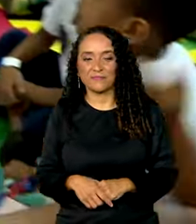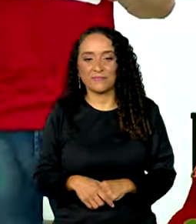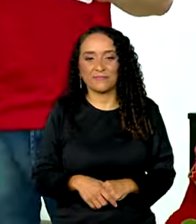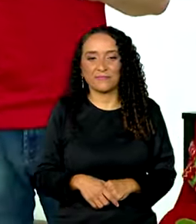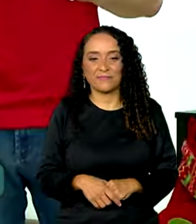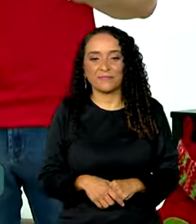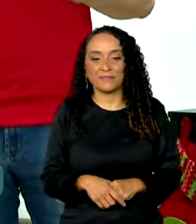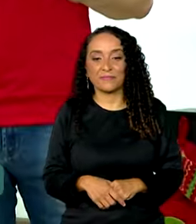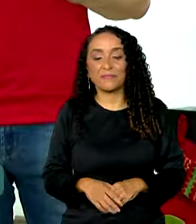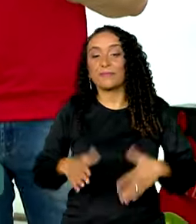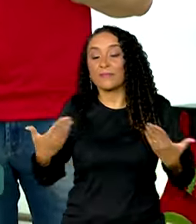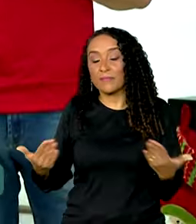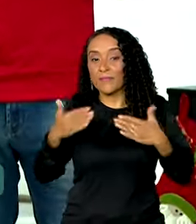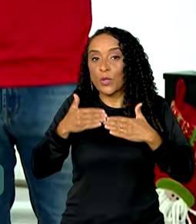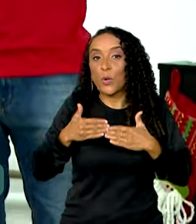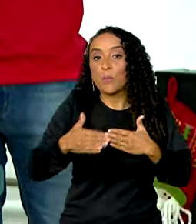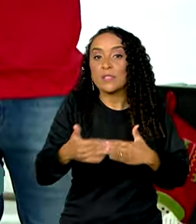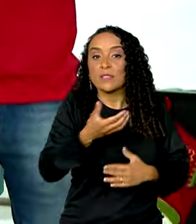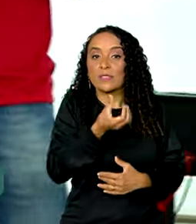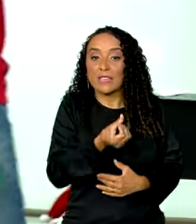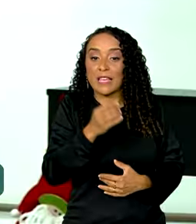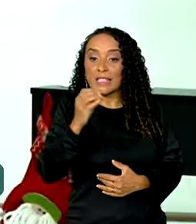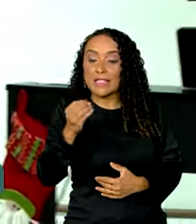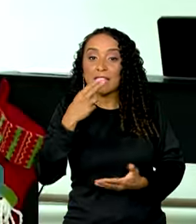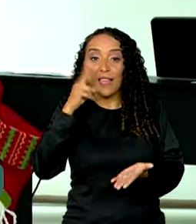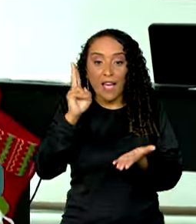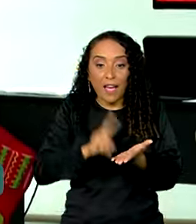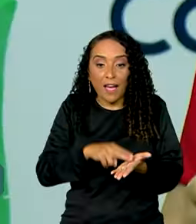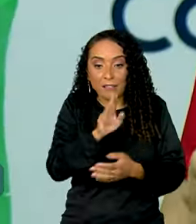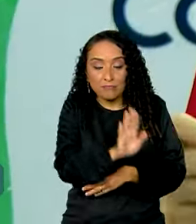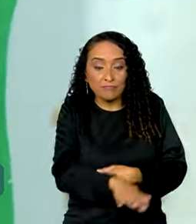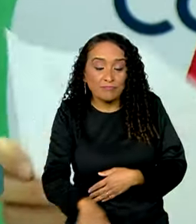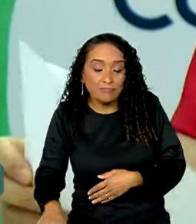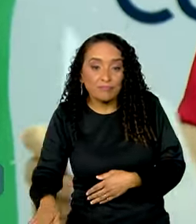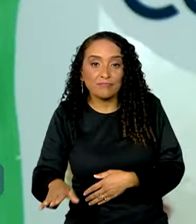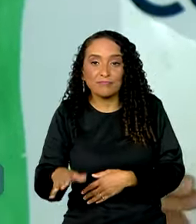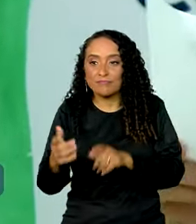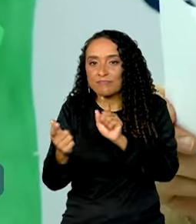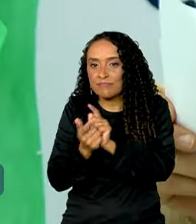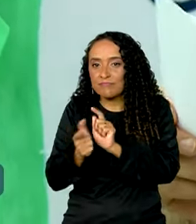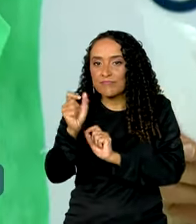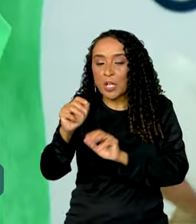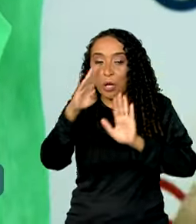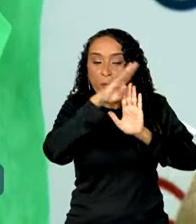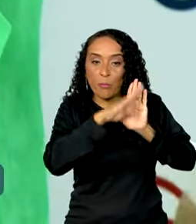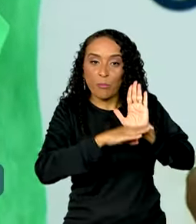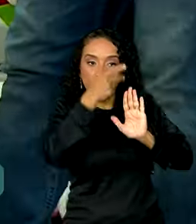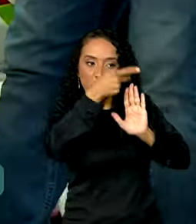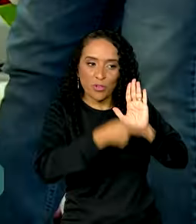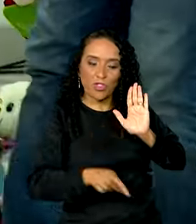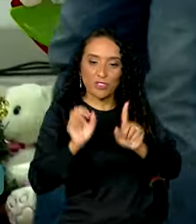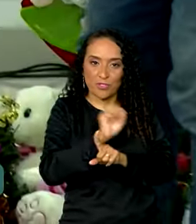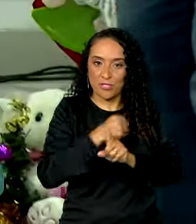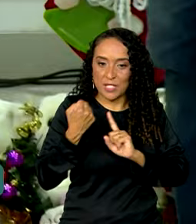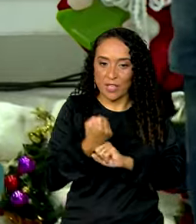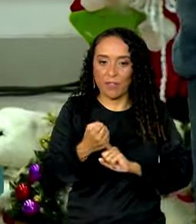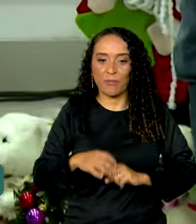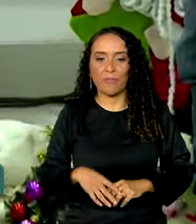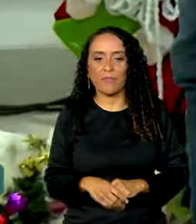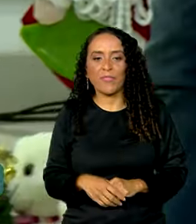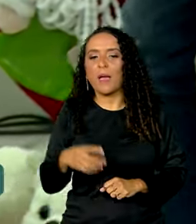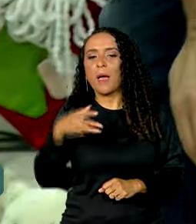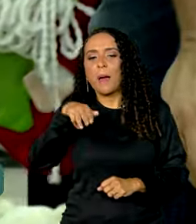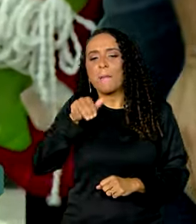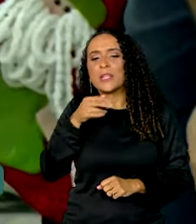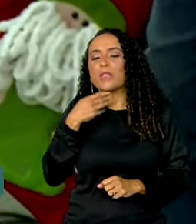E começa com 60 cartinhas de crianças atendidas por um projeto social. Maitê, o que você